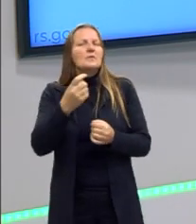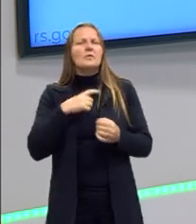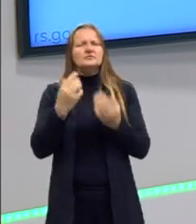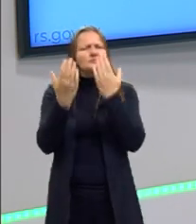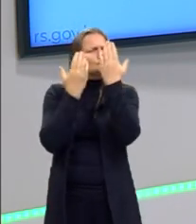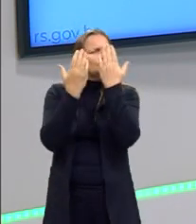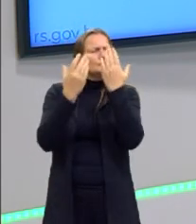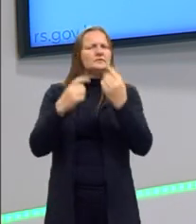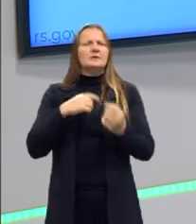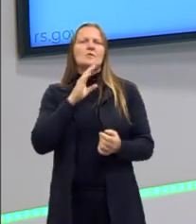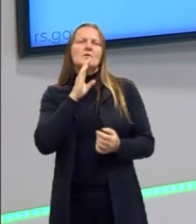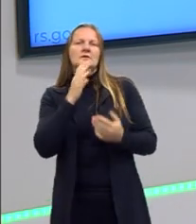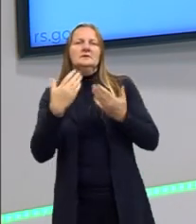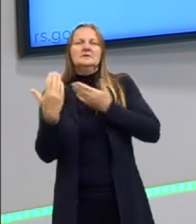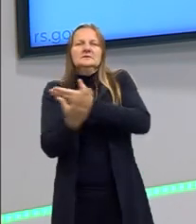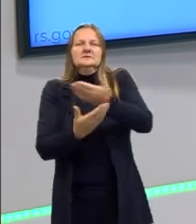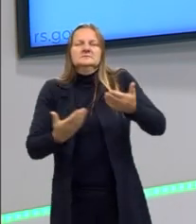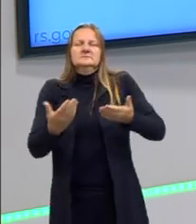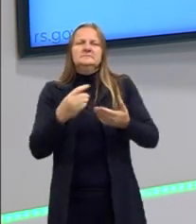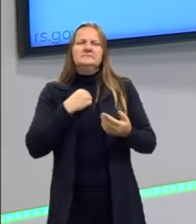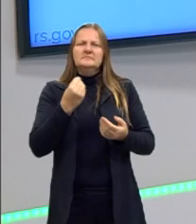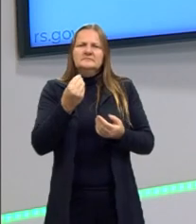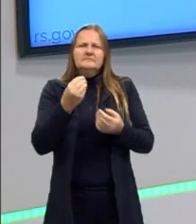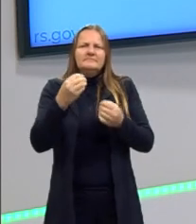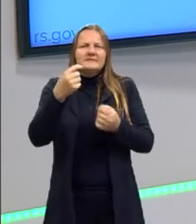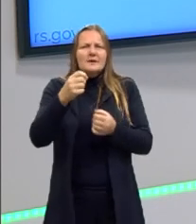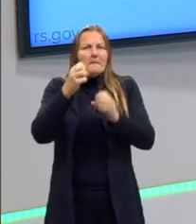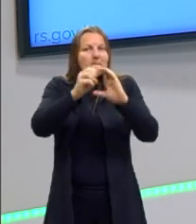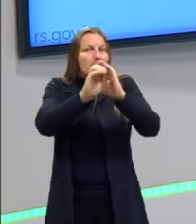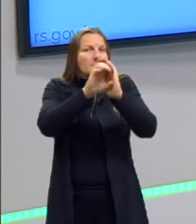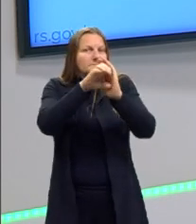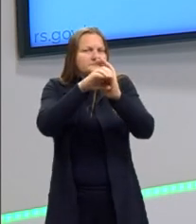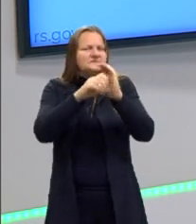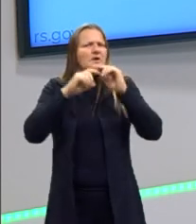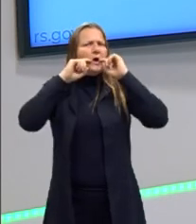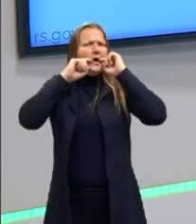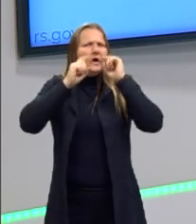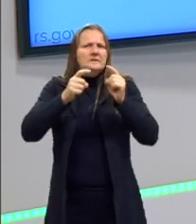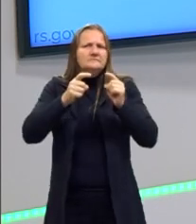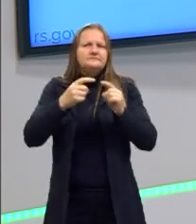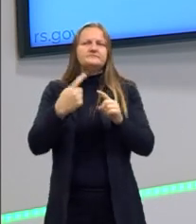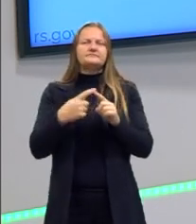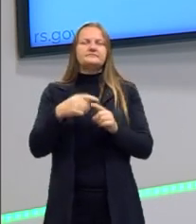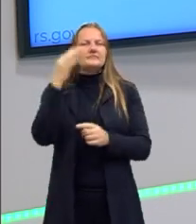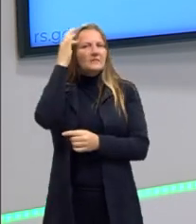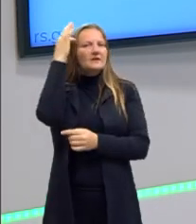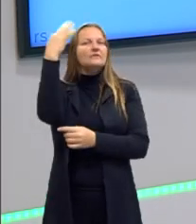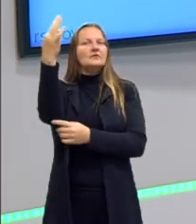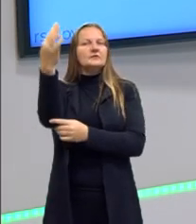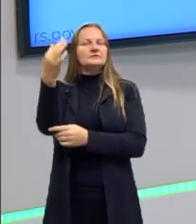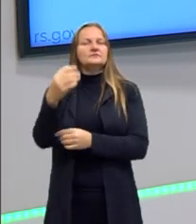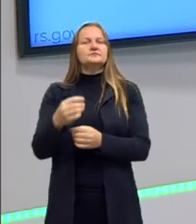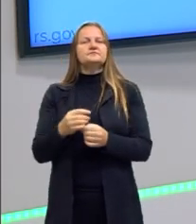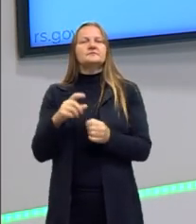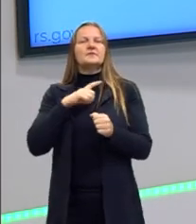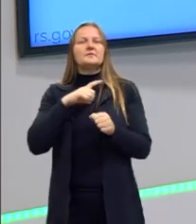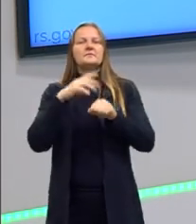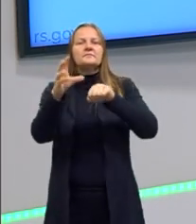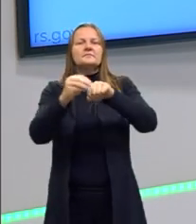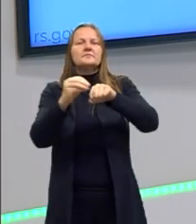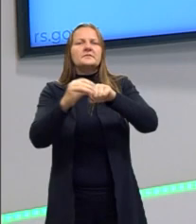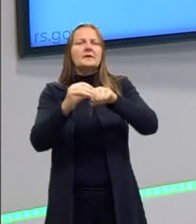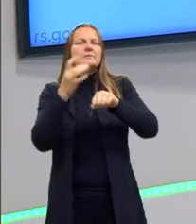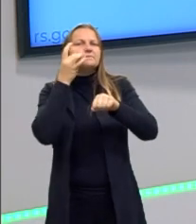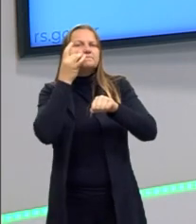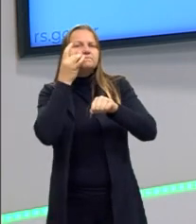dúvidas para o conhecimento, vamos vivendo. Então, olha, essa concepção foi criticada por filósofos empiristas. O que são empiristas?